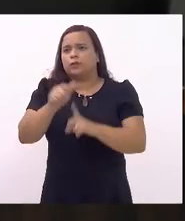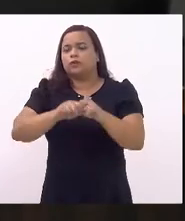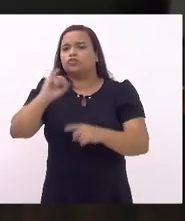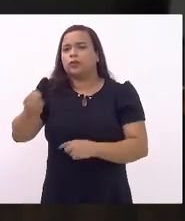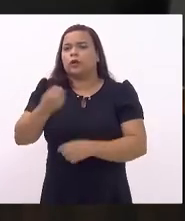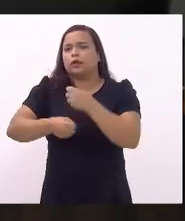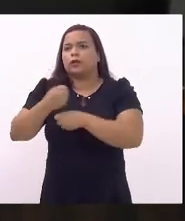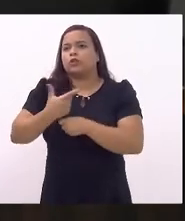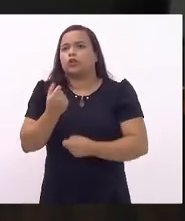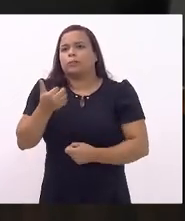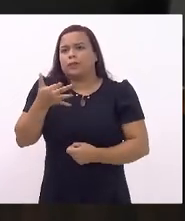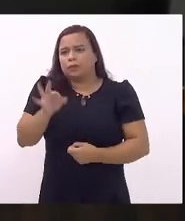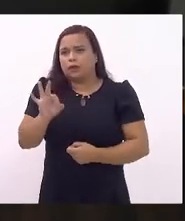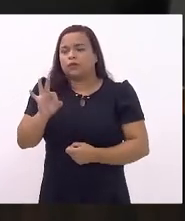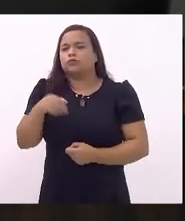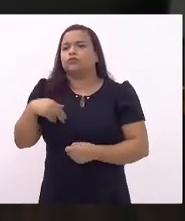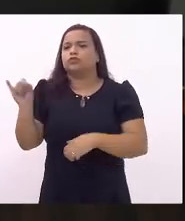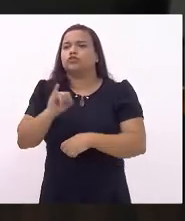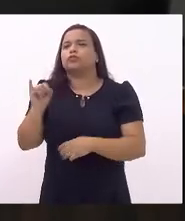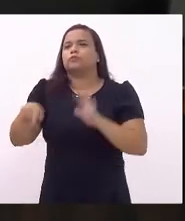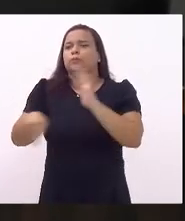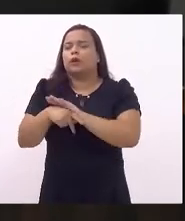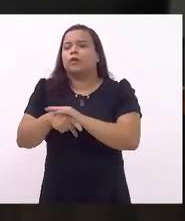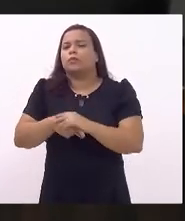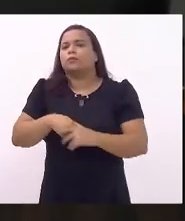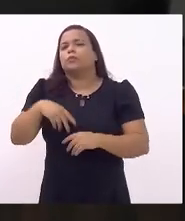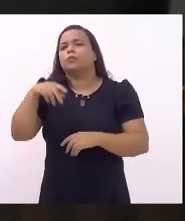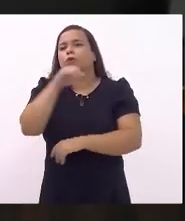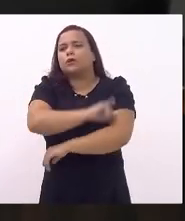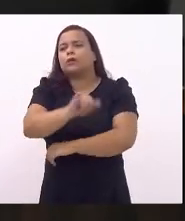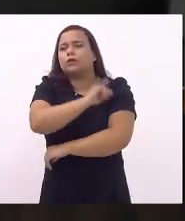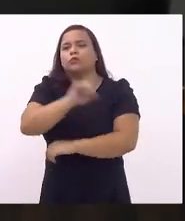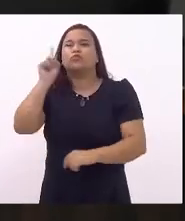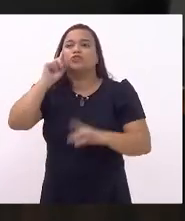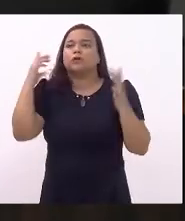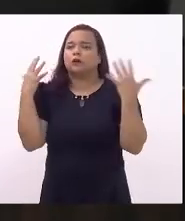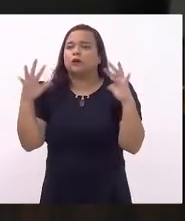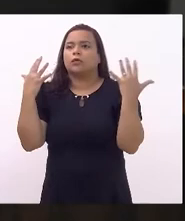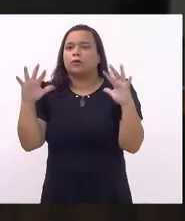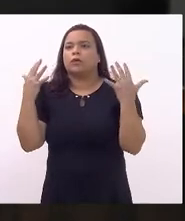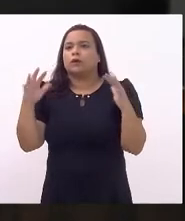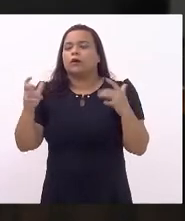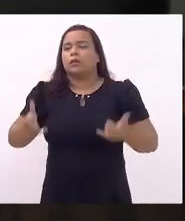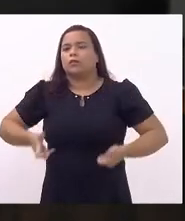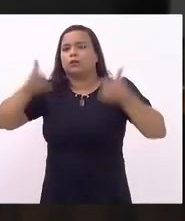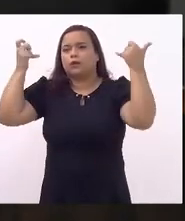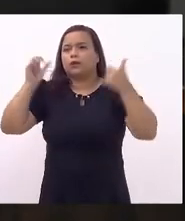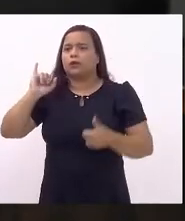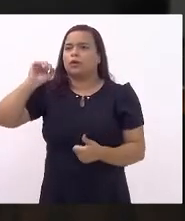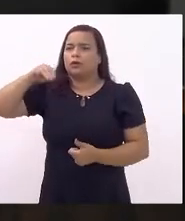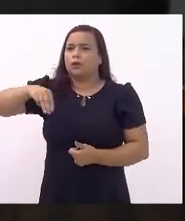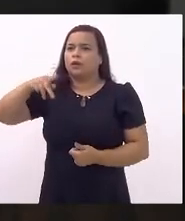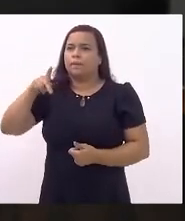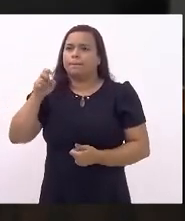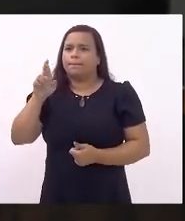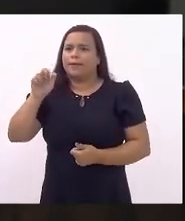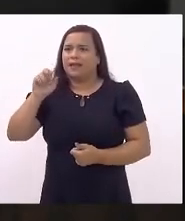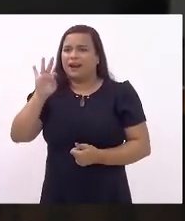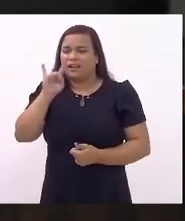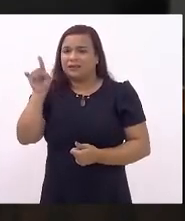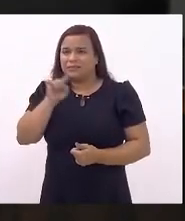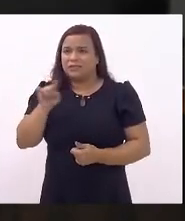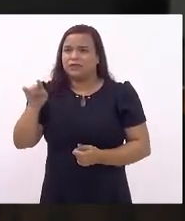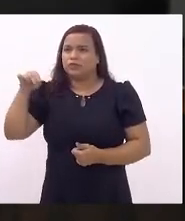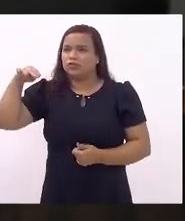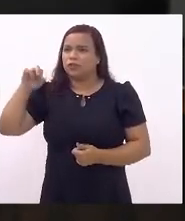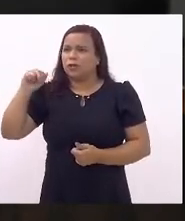para instituir no âmbito do Estado do Rio de Janeiro o dia em comemoração ao aniversário da Imperatriz Napolitana Tereza Cristina, a mãe